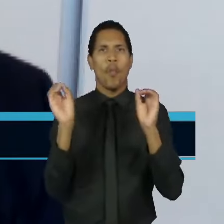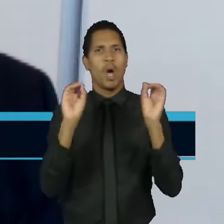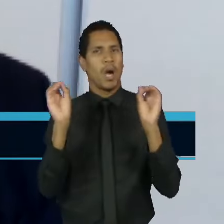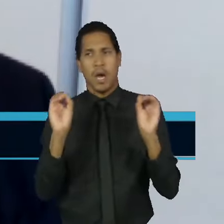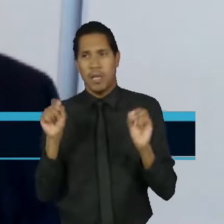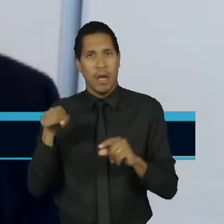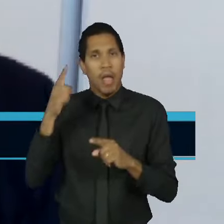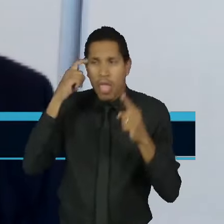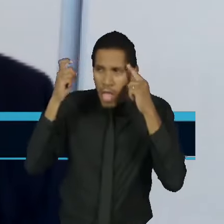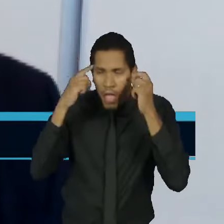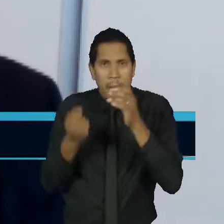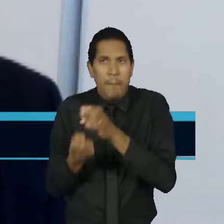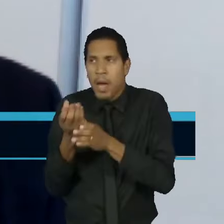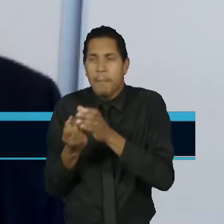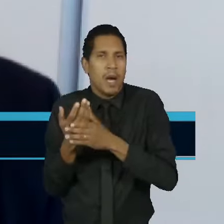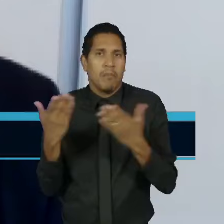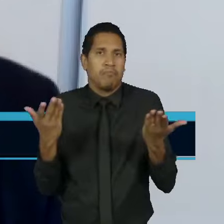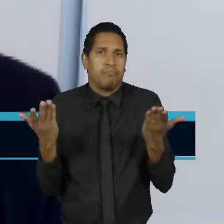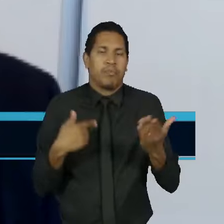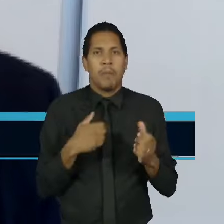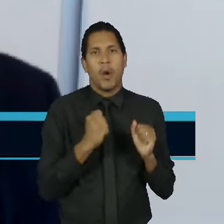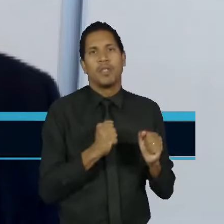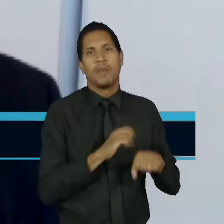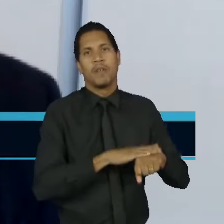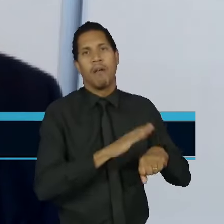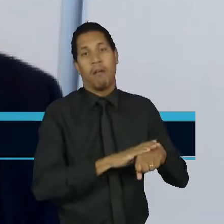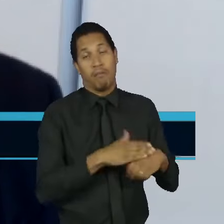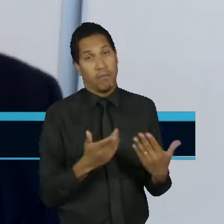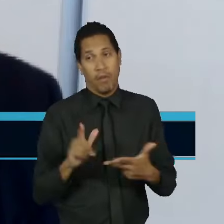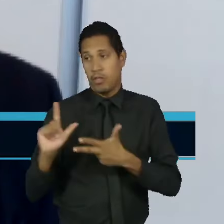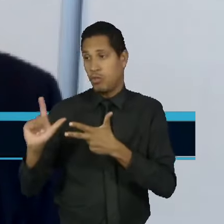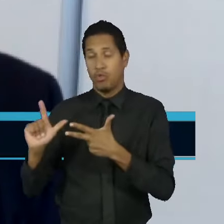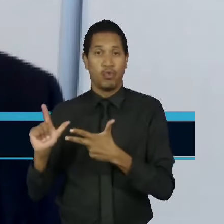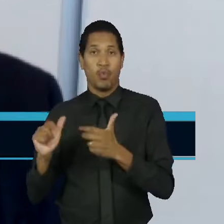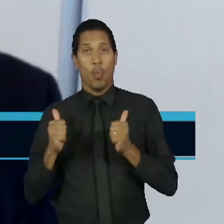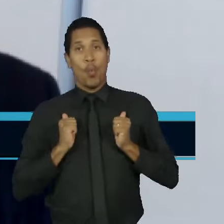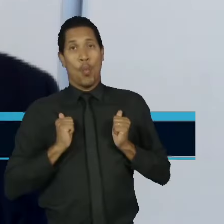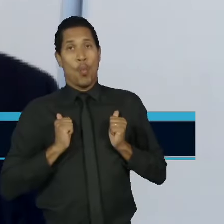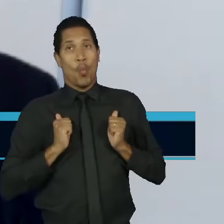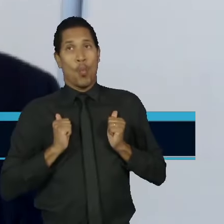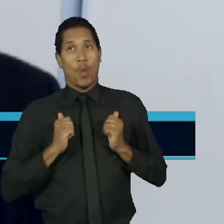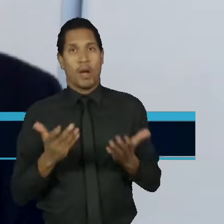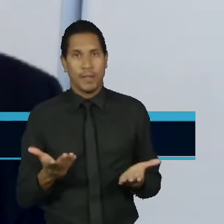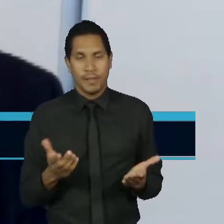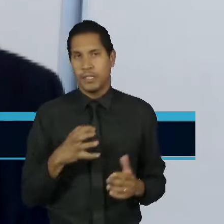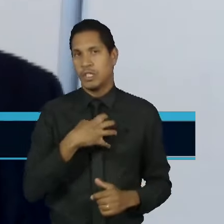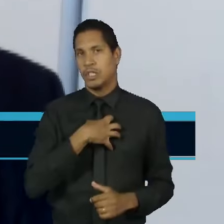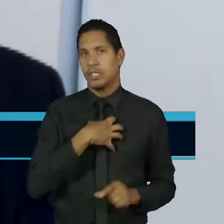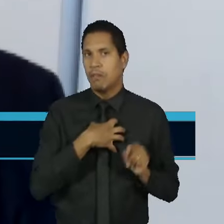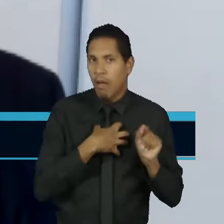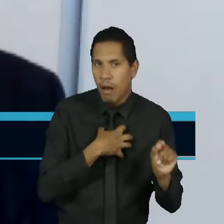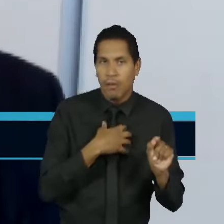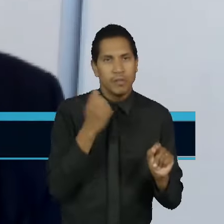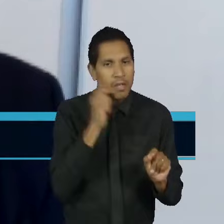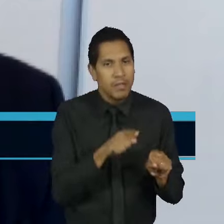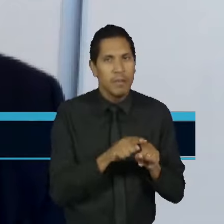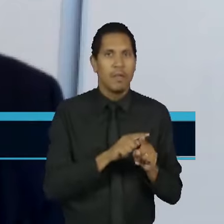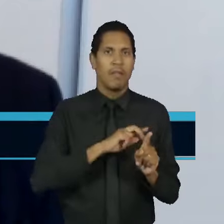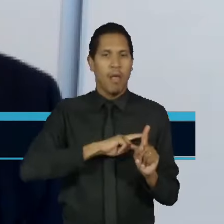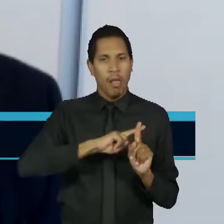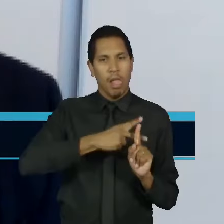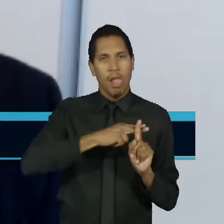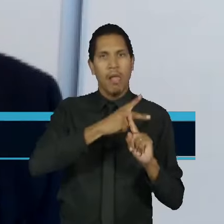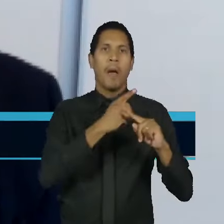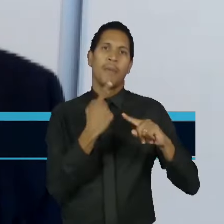não são aprovados, por exemplo, pelo legislativo. Então, se trata de uma maneira de driblar o teto